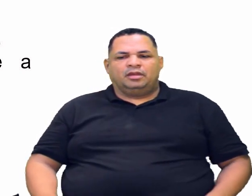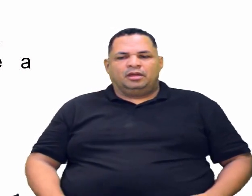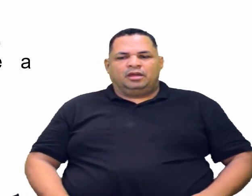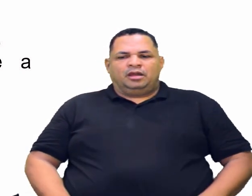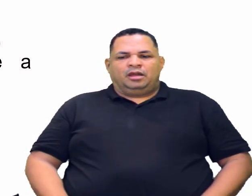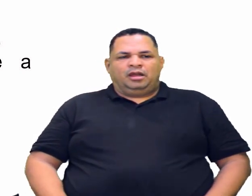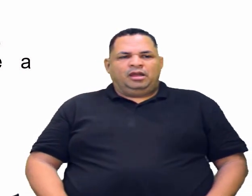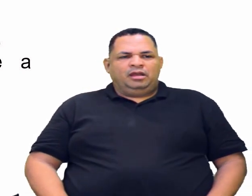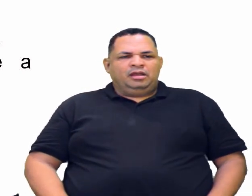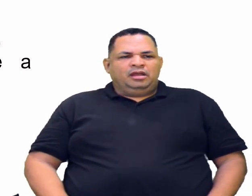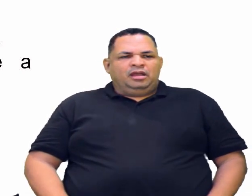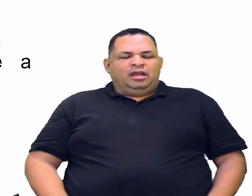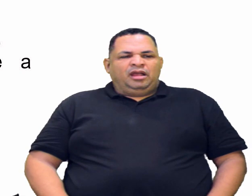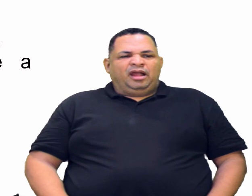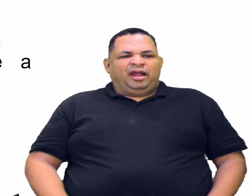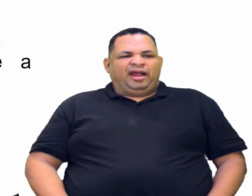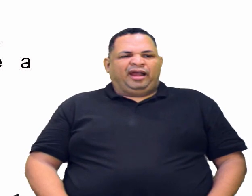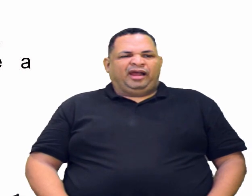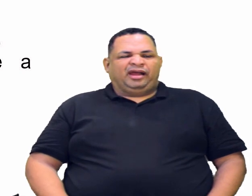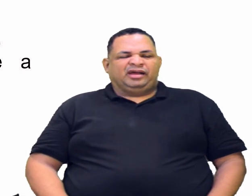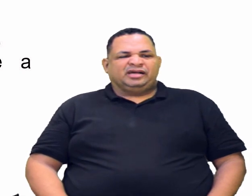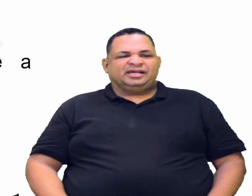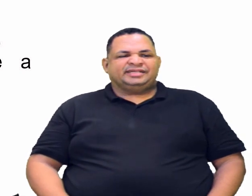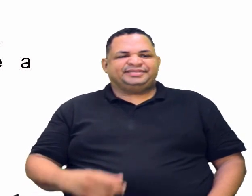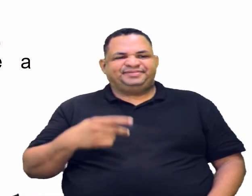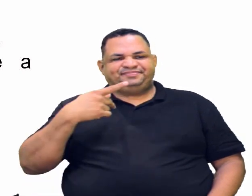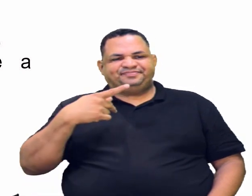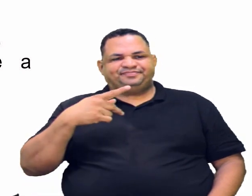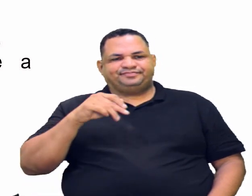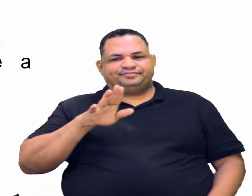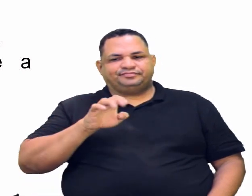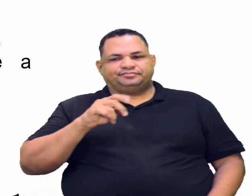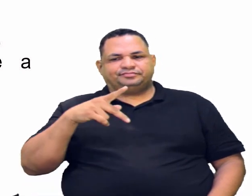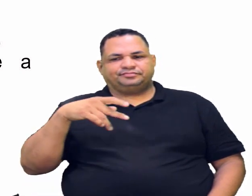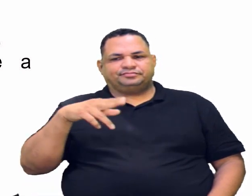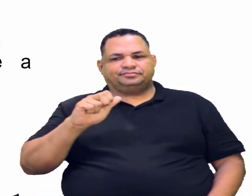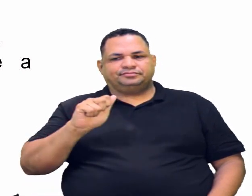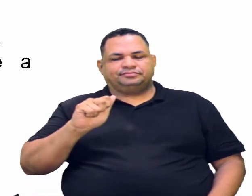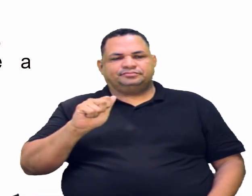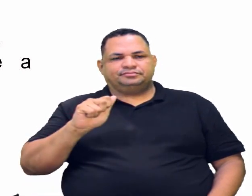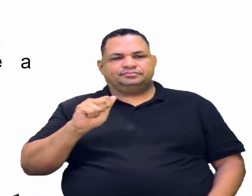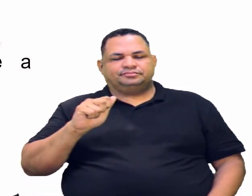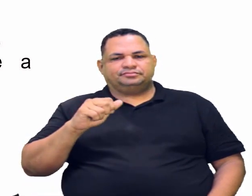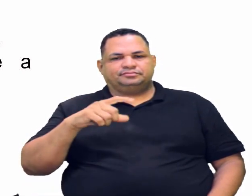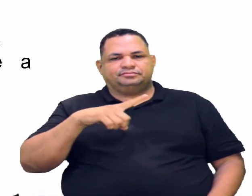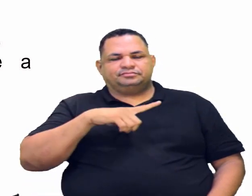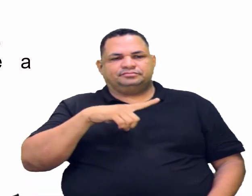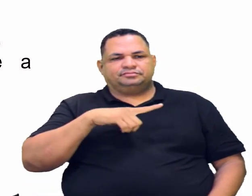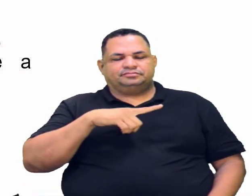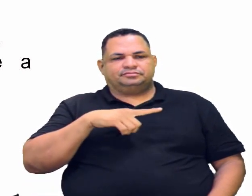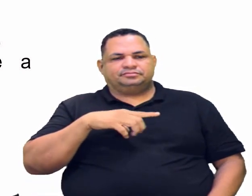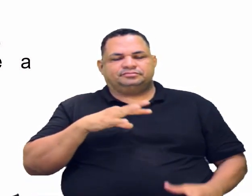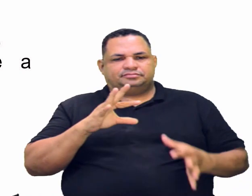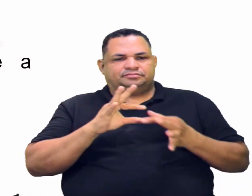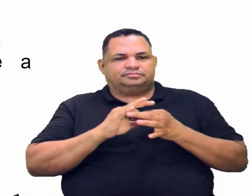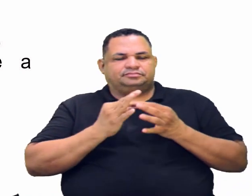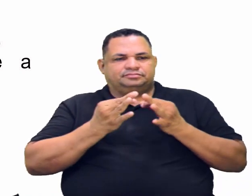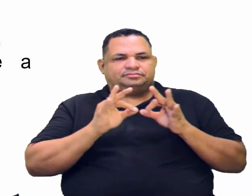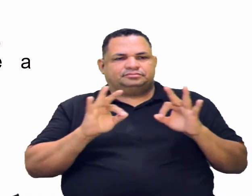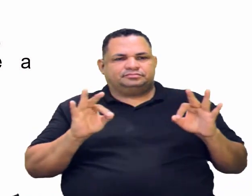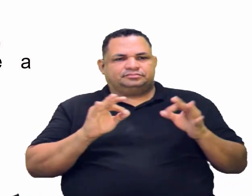prop, né? Que é três carbonos. Prop. Como ele só tem ligação simples,